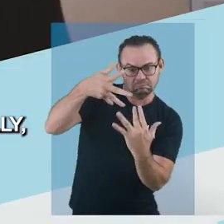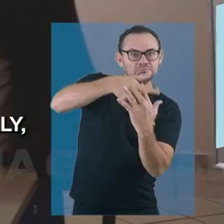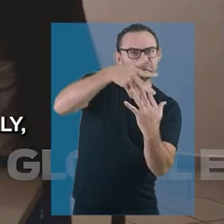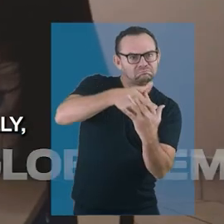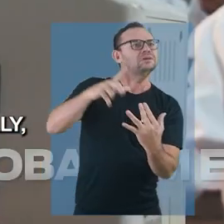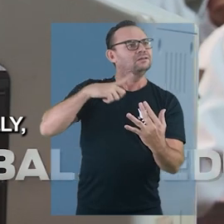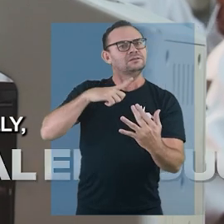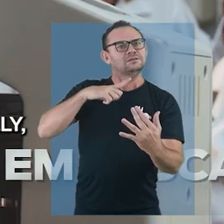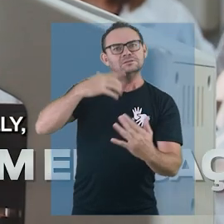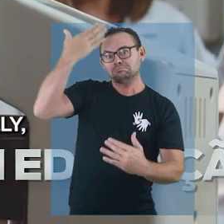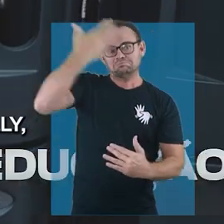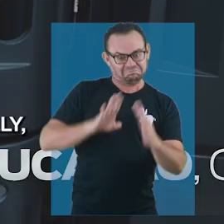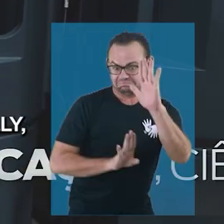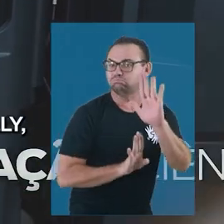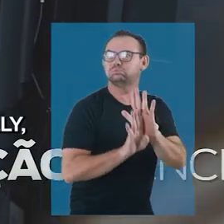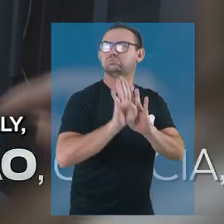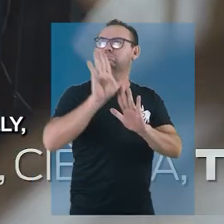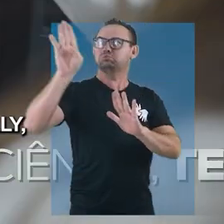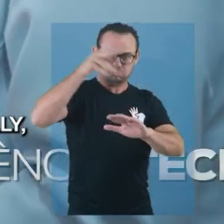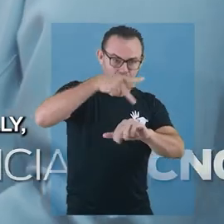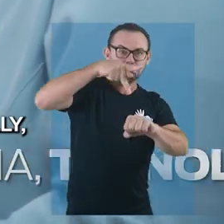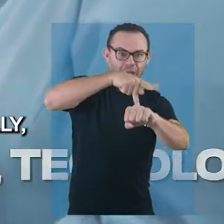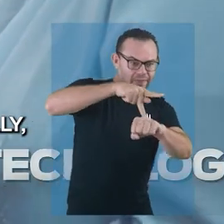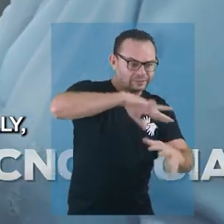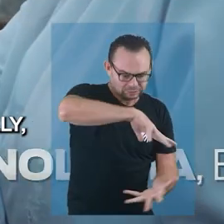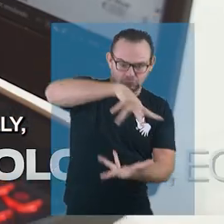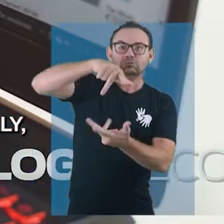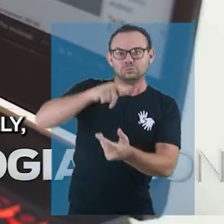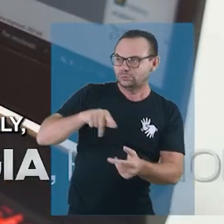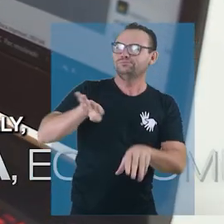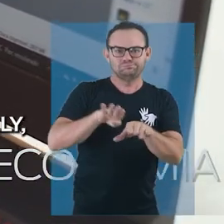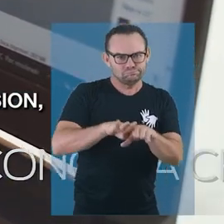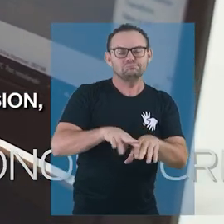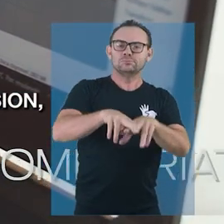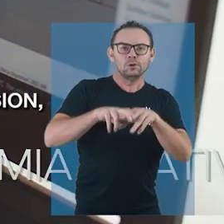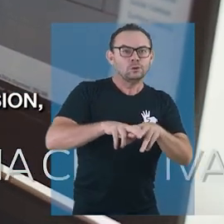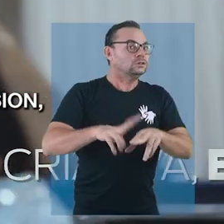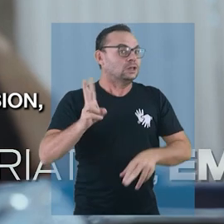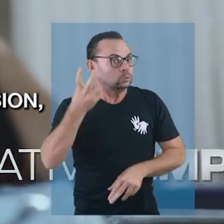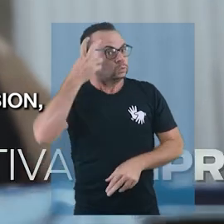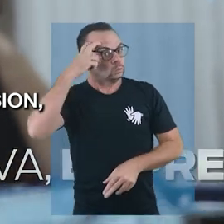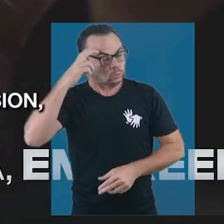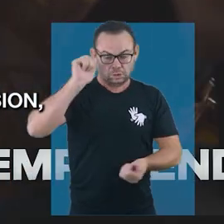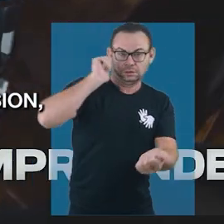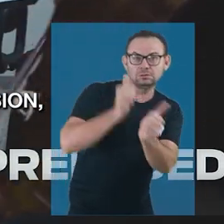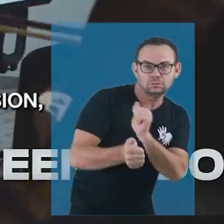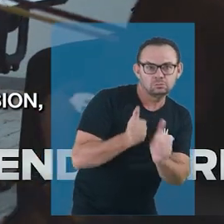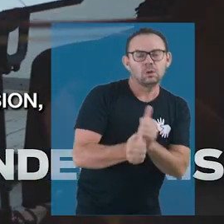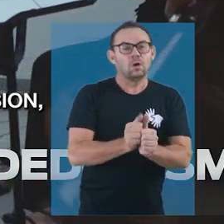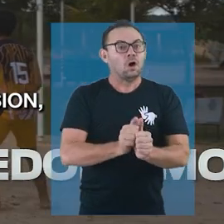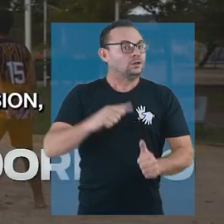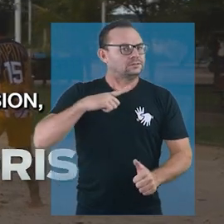UFMS se destaca na produção científica em nível nacional e internacional e no fomento da extensão,